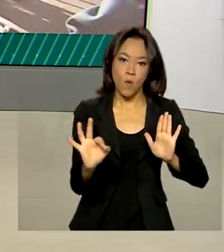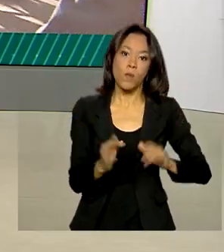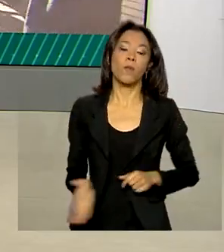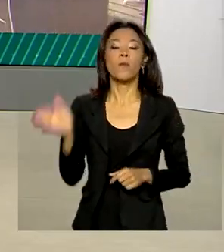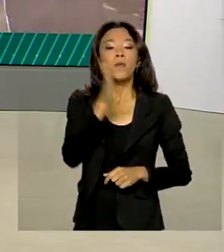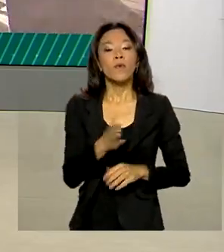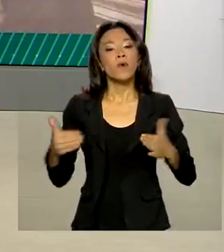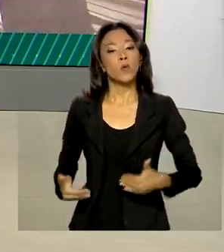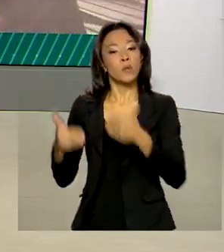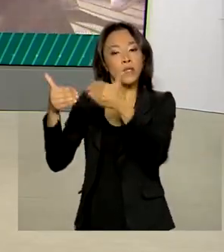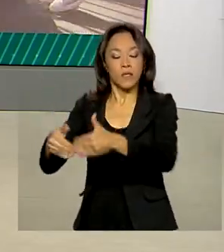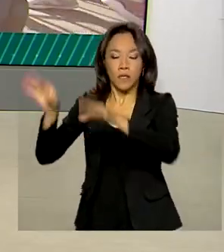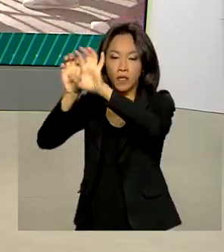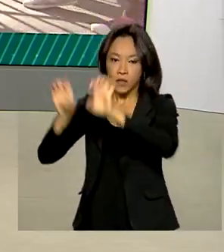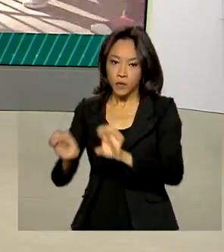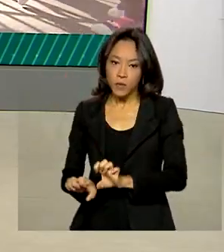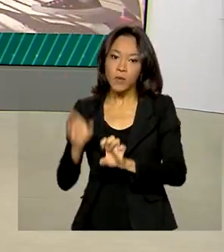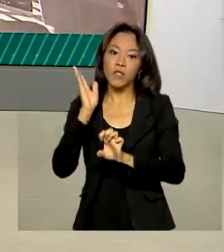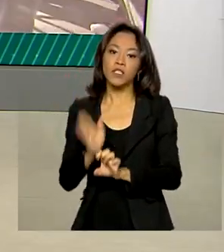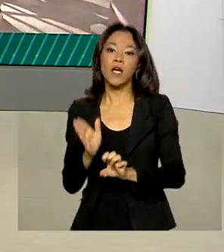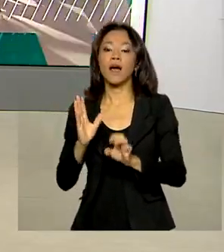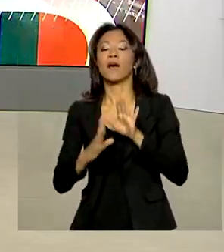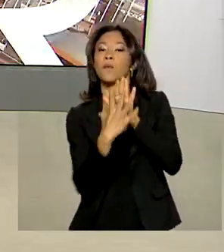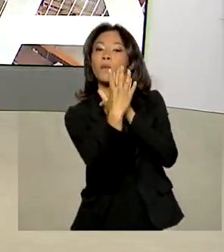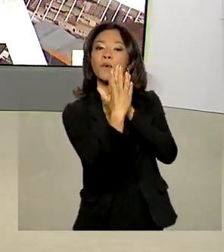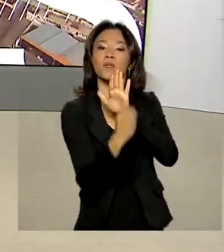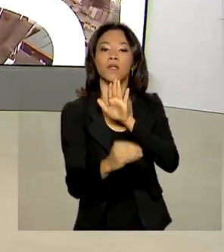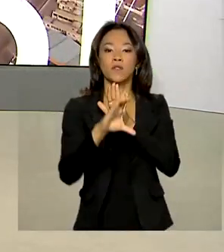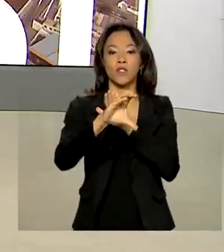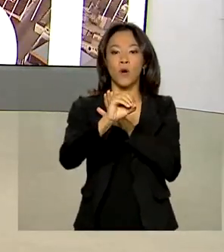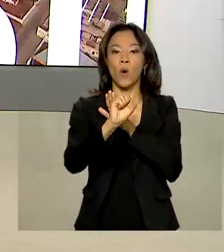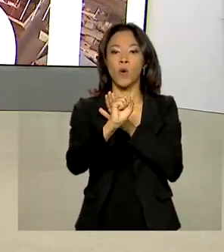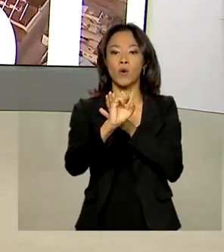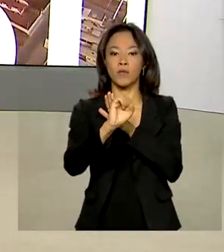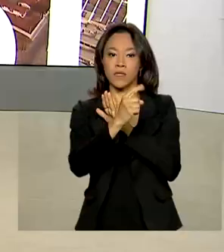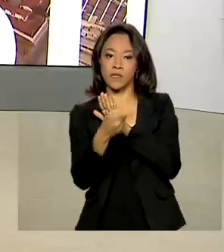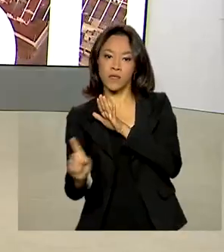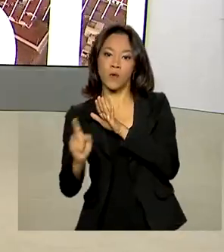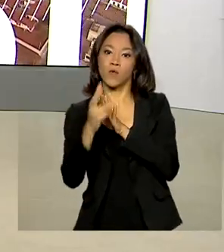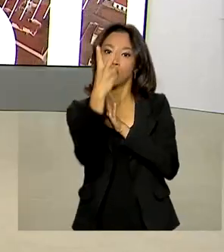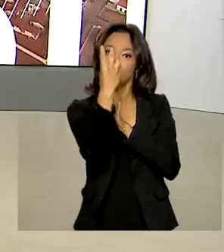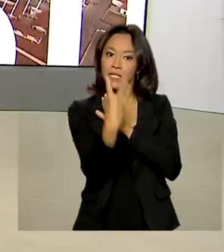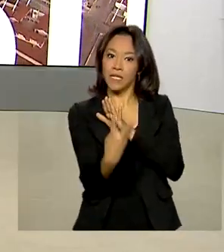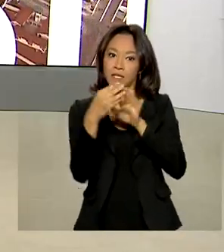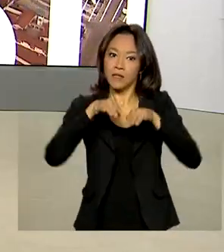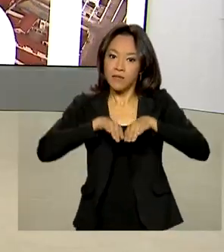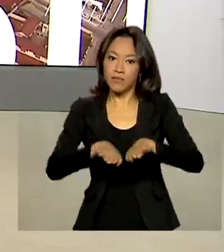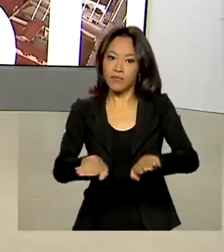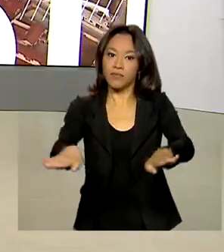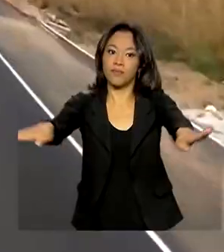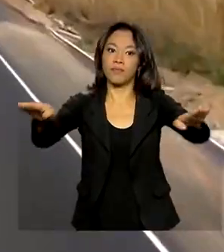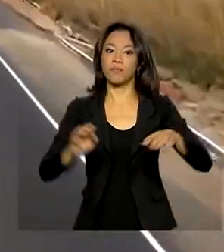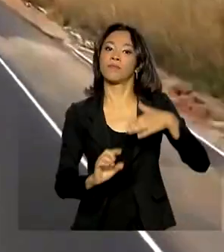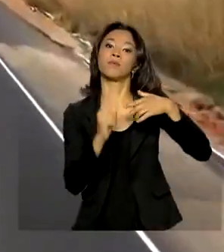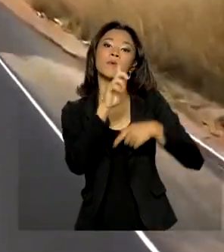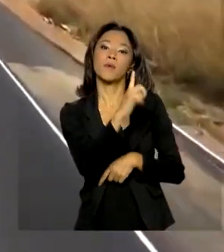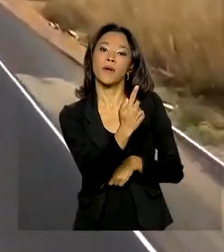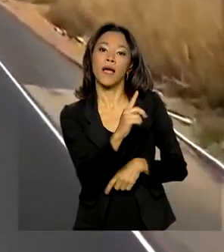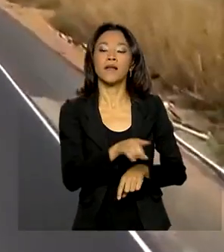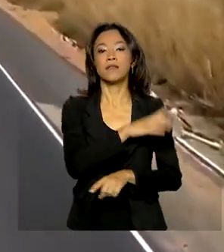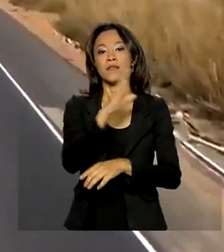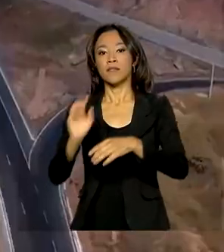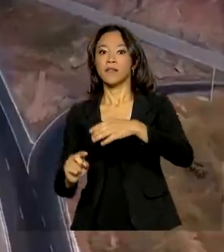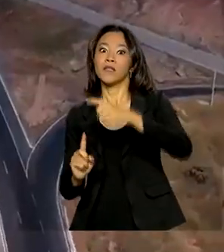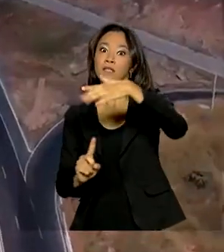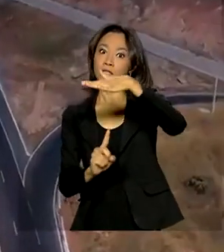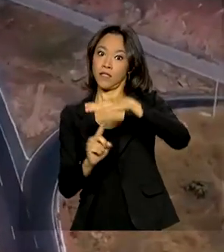formalizou a concessão para a iniciativa privada de três rodovias entre Goiás e Tocantins. Mais